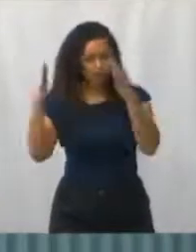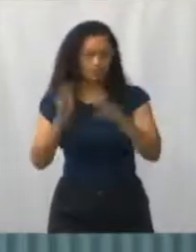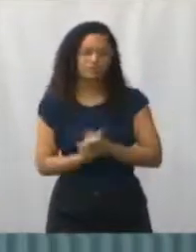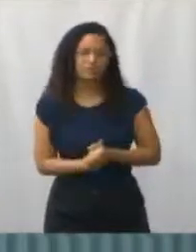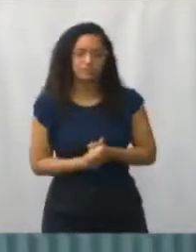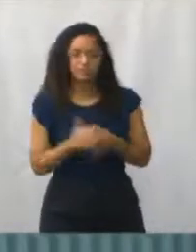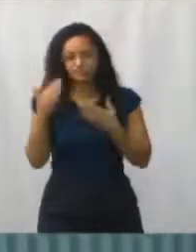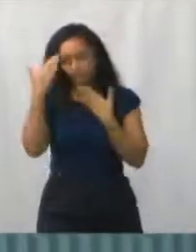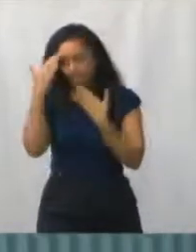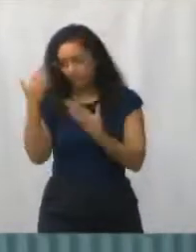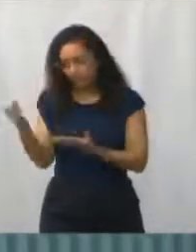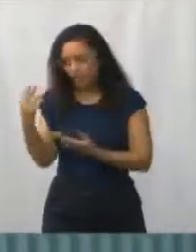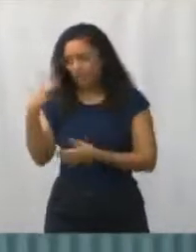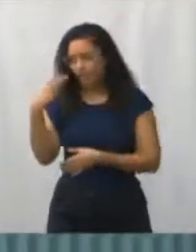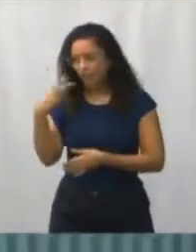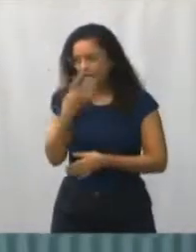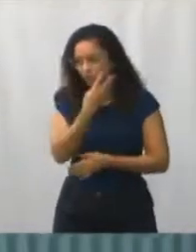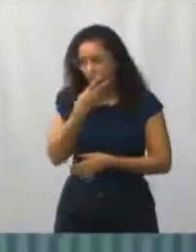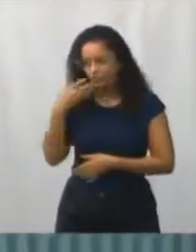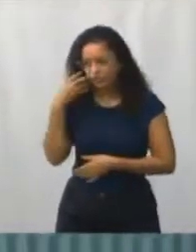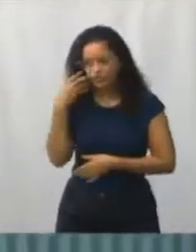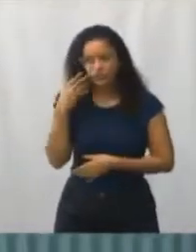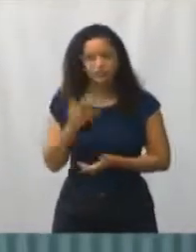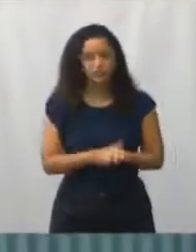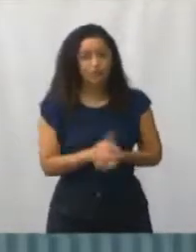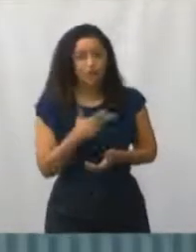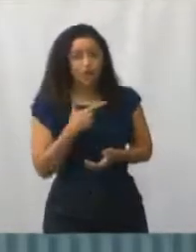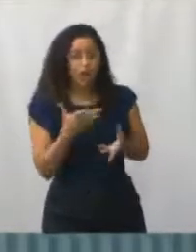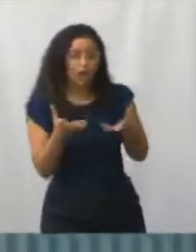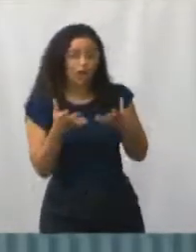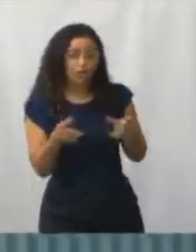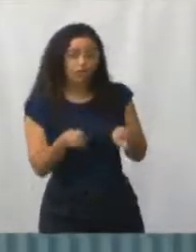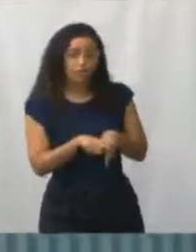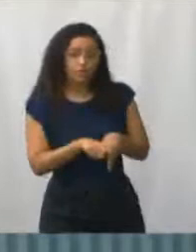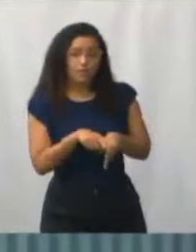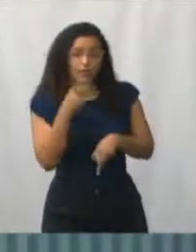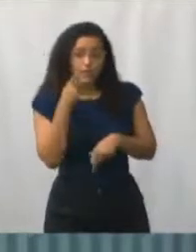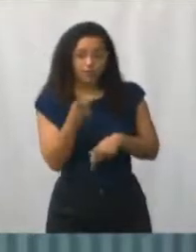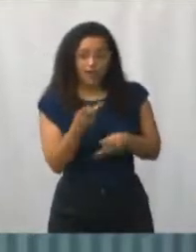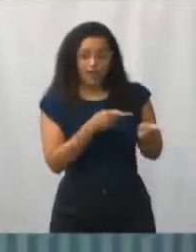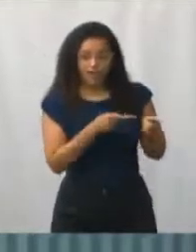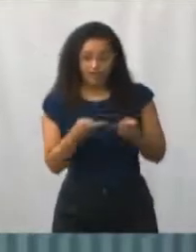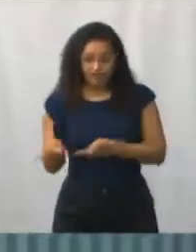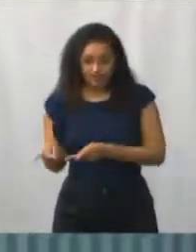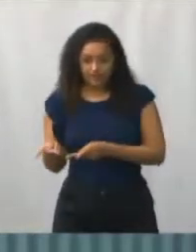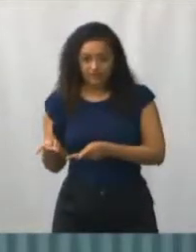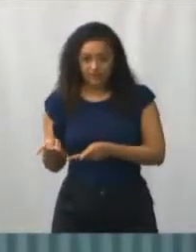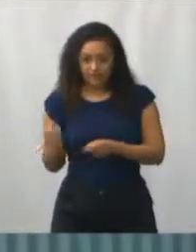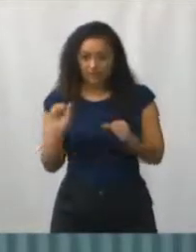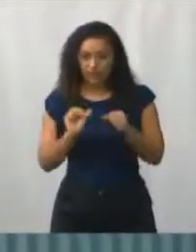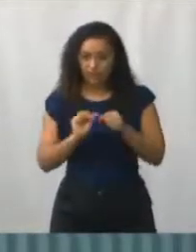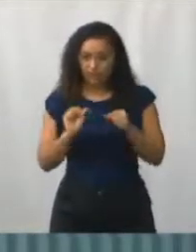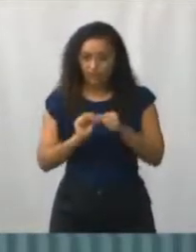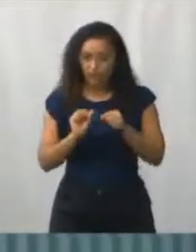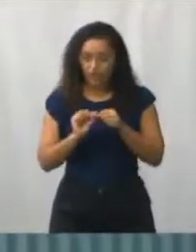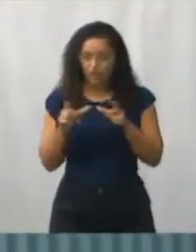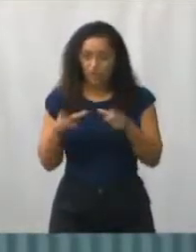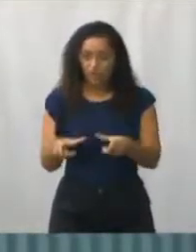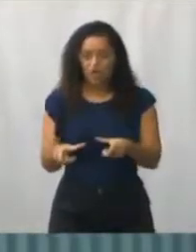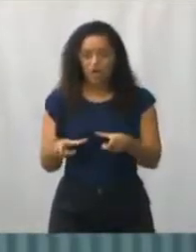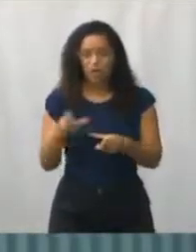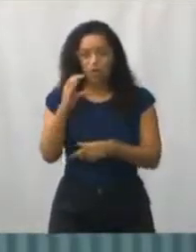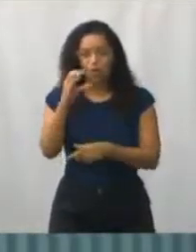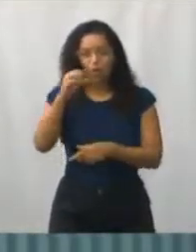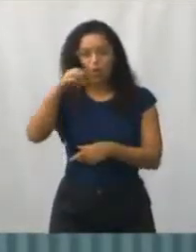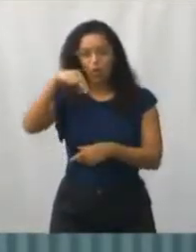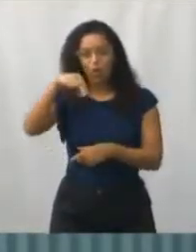conjunto. E eu queria também aqui falar sobre uma visita que nós fizemos ao bairro Conquista. O bairro Conquista é um bairro que eu